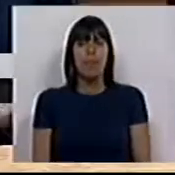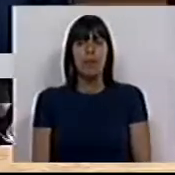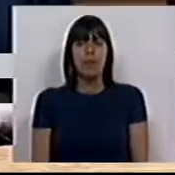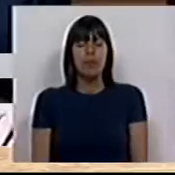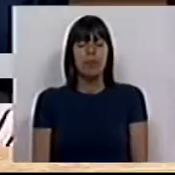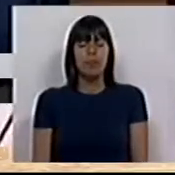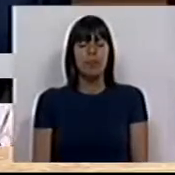Obrigado. Obrigado.